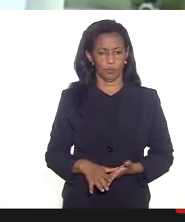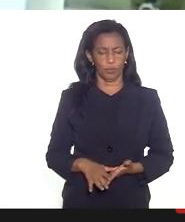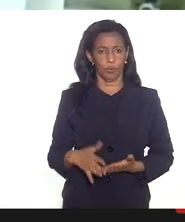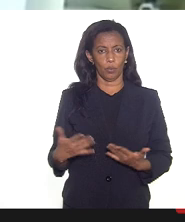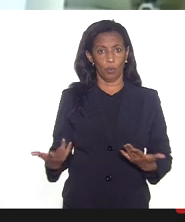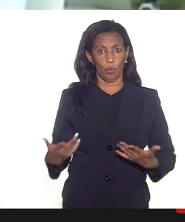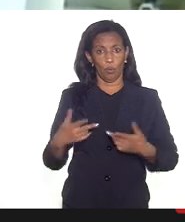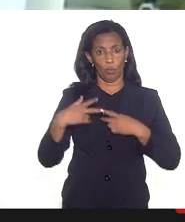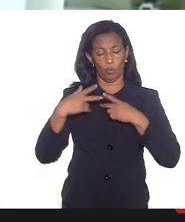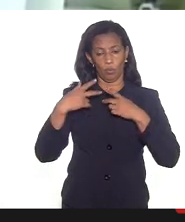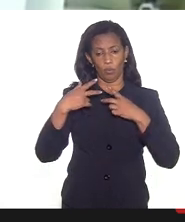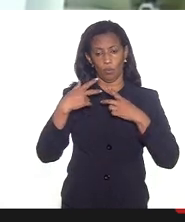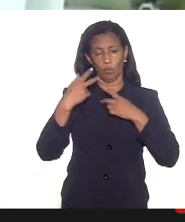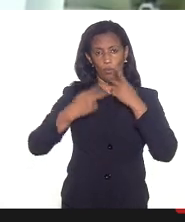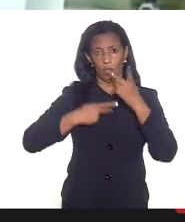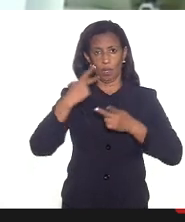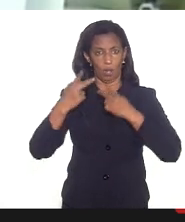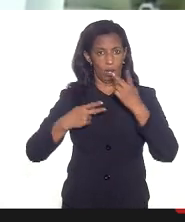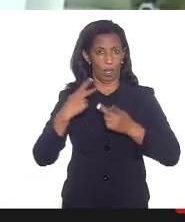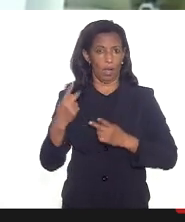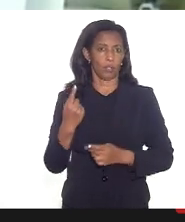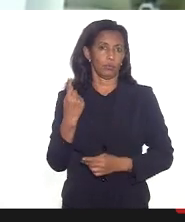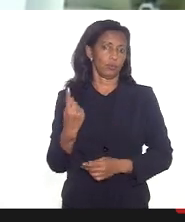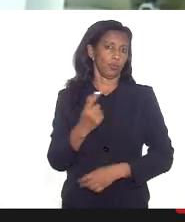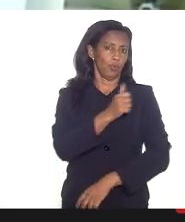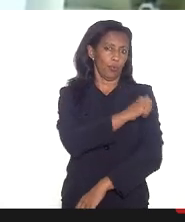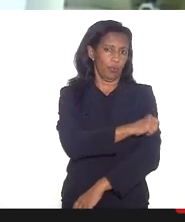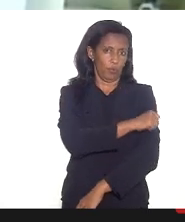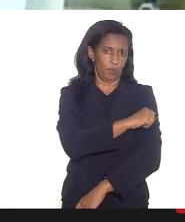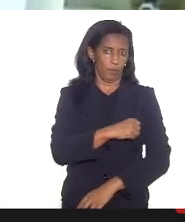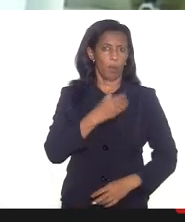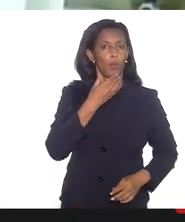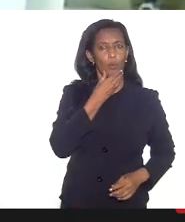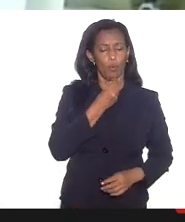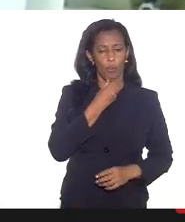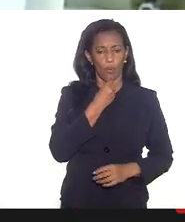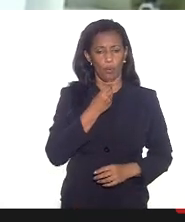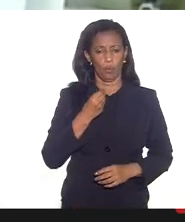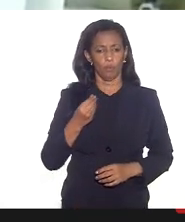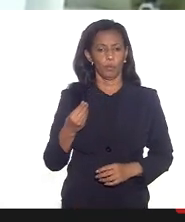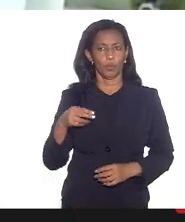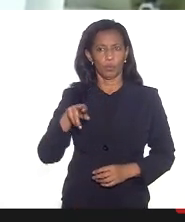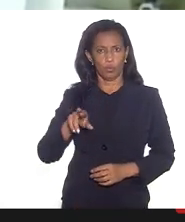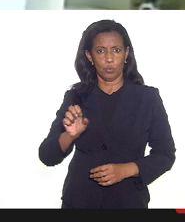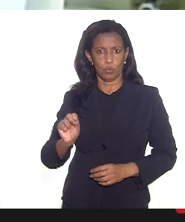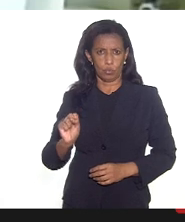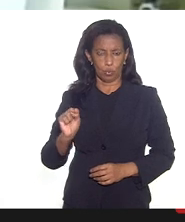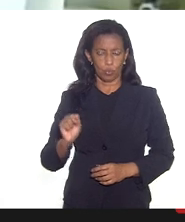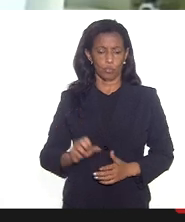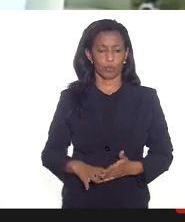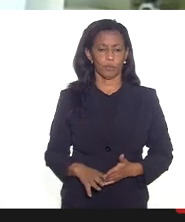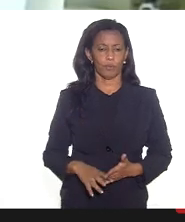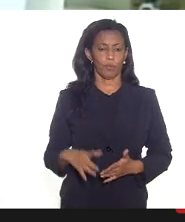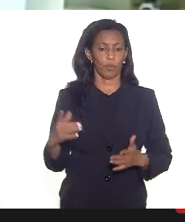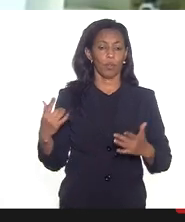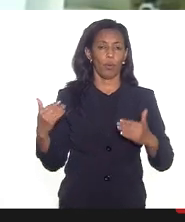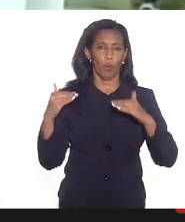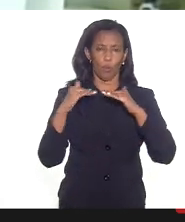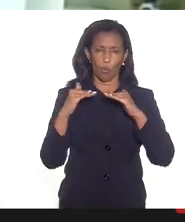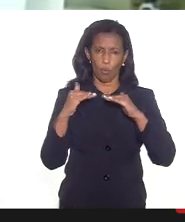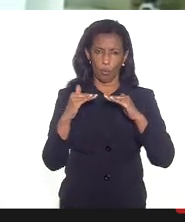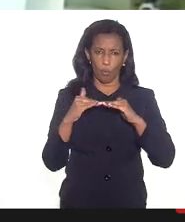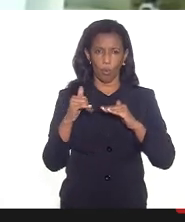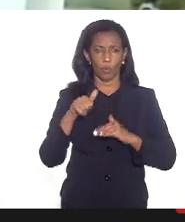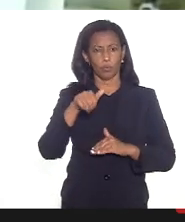relato né do enfermeiro da unidade de saúde o fato é que concordo com quem